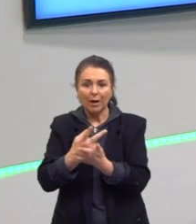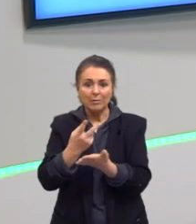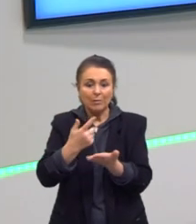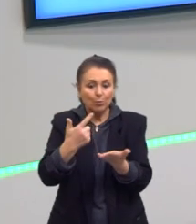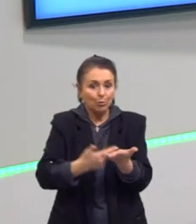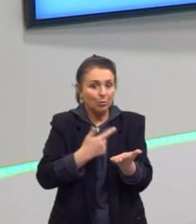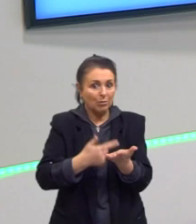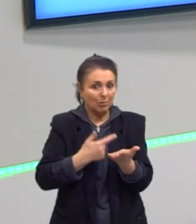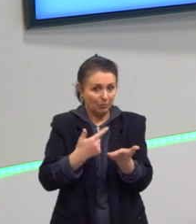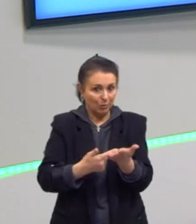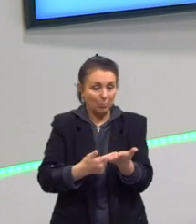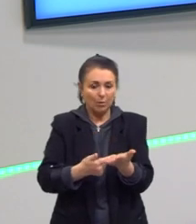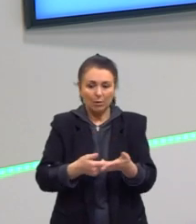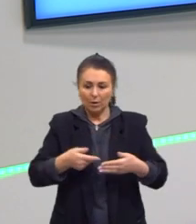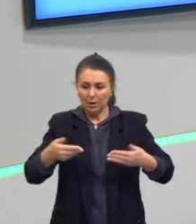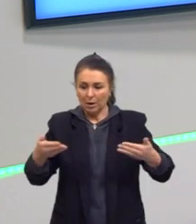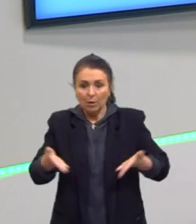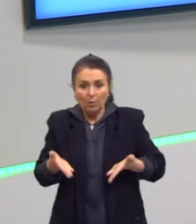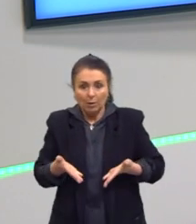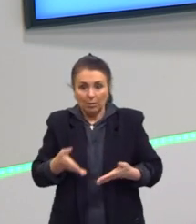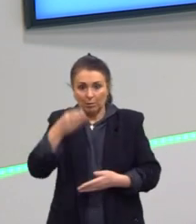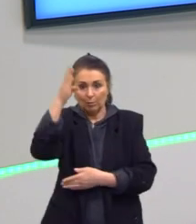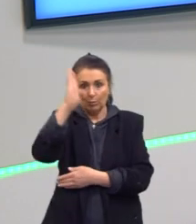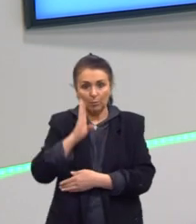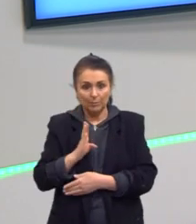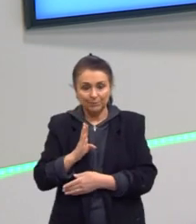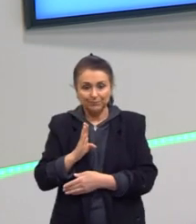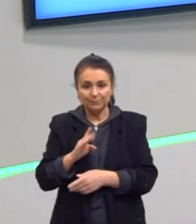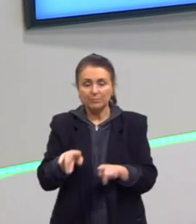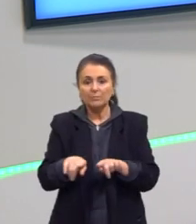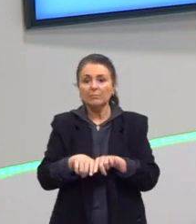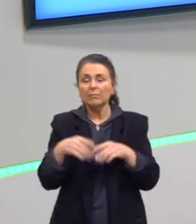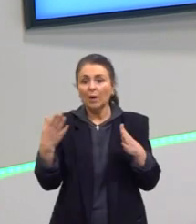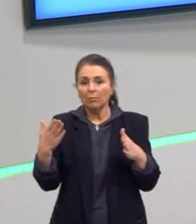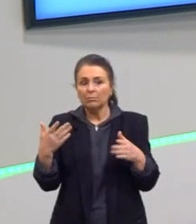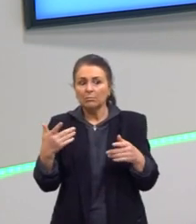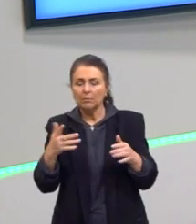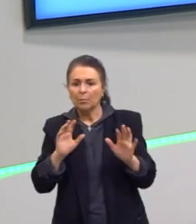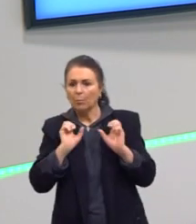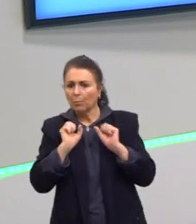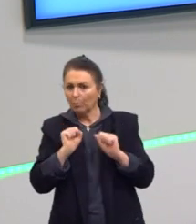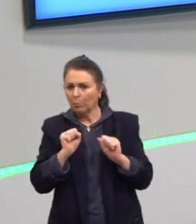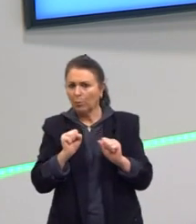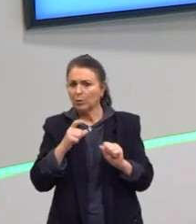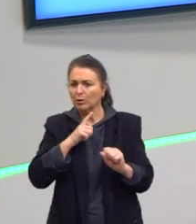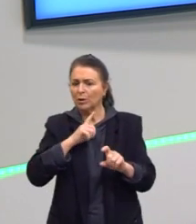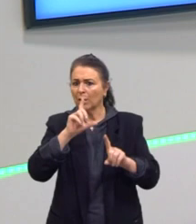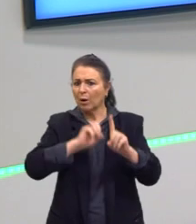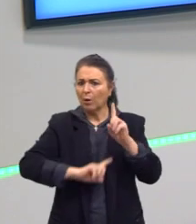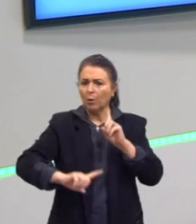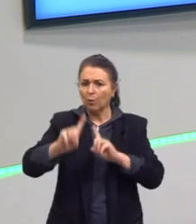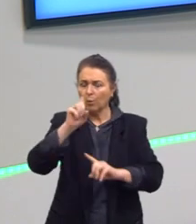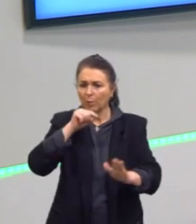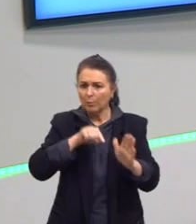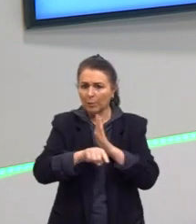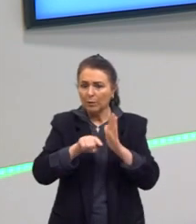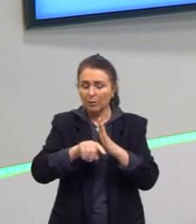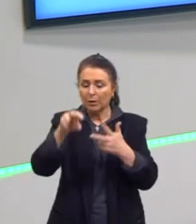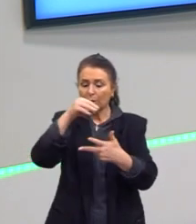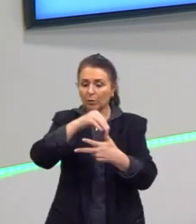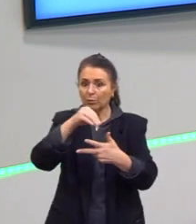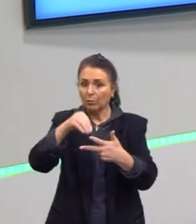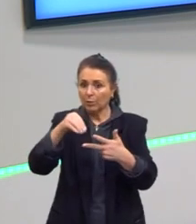acontecendo agora. E, de repente, estou dando um chute aí, pode até ser que a gente tenha alguma questão no Enem que